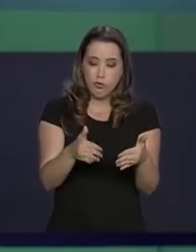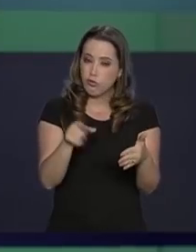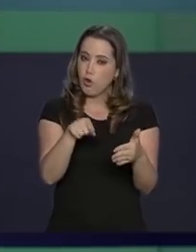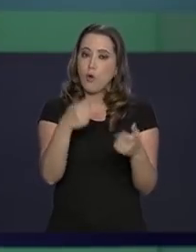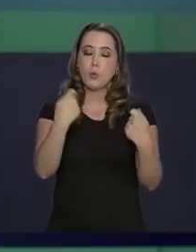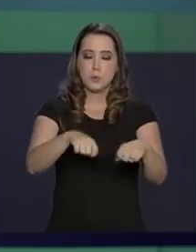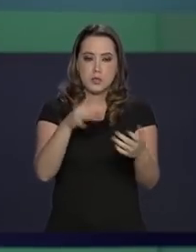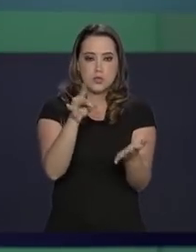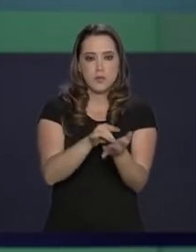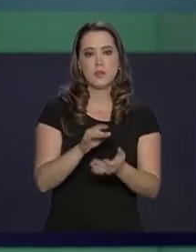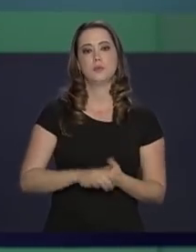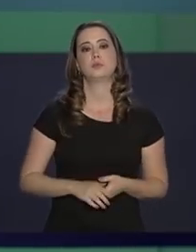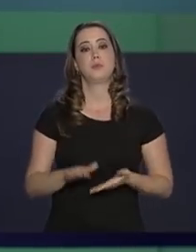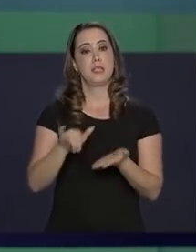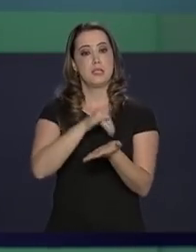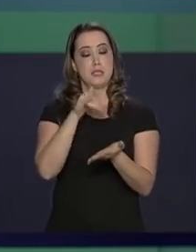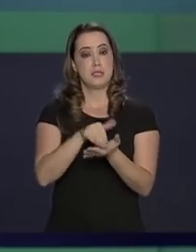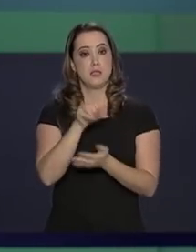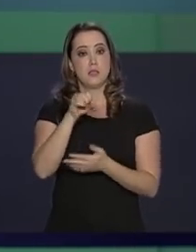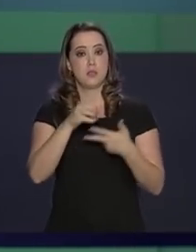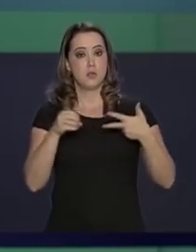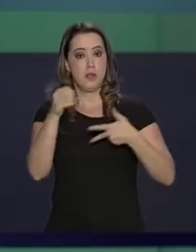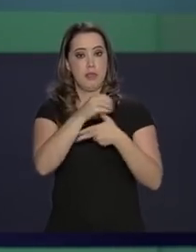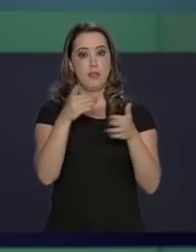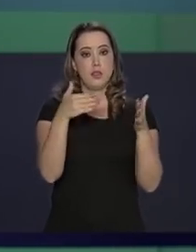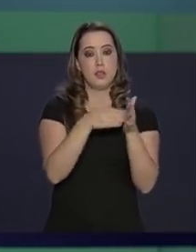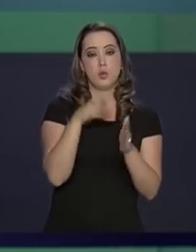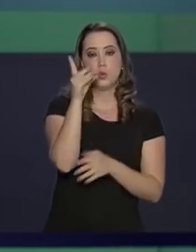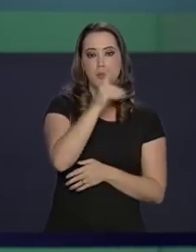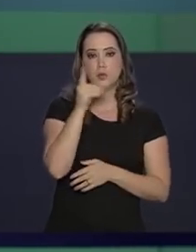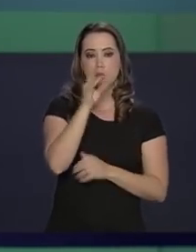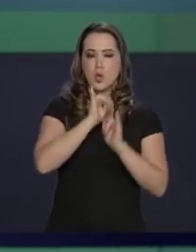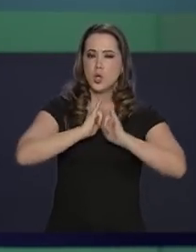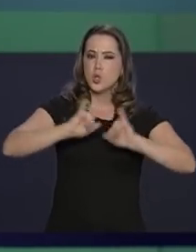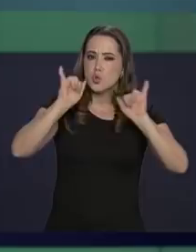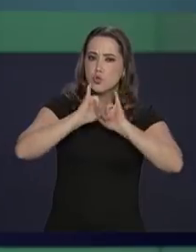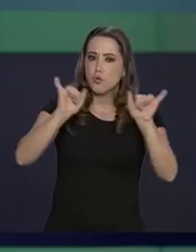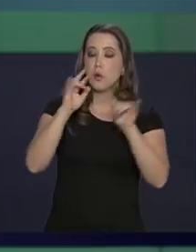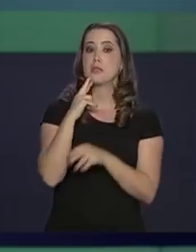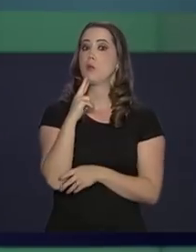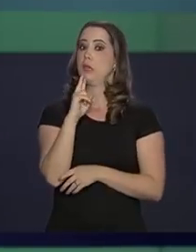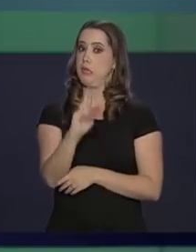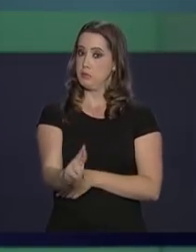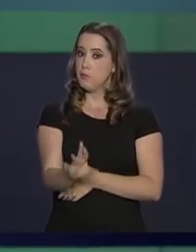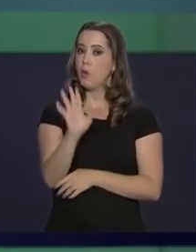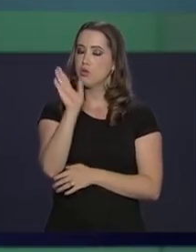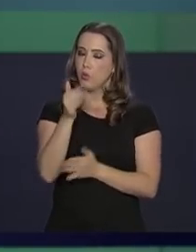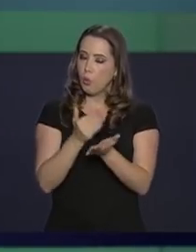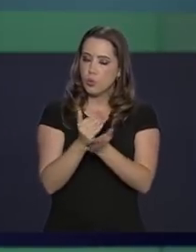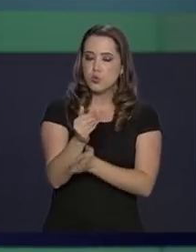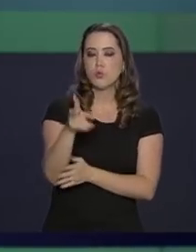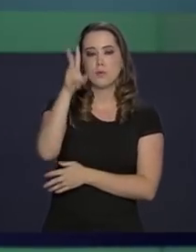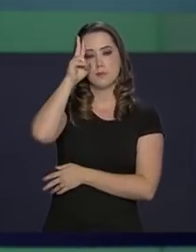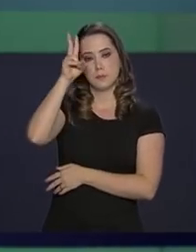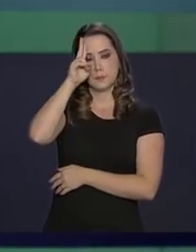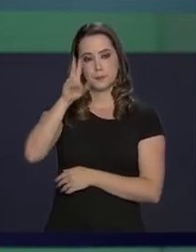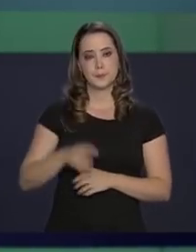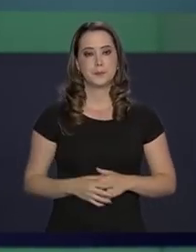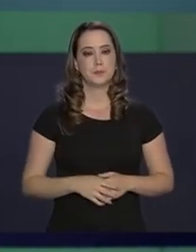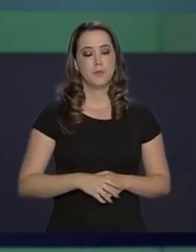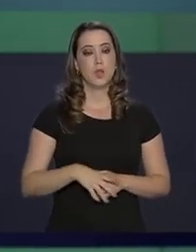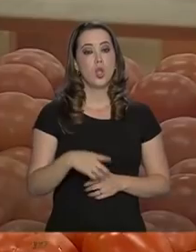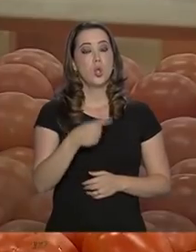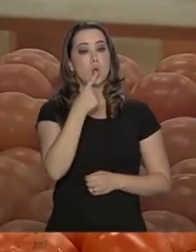E as inscrições para o SISU são prorrogadas até o próximo domingo. Divulgação do resultado está mantida para segunda-feira.